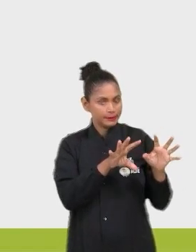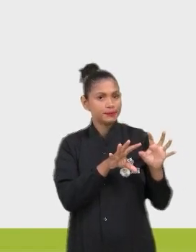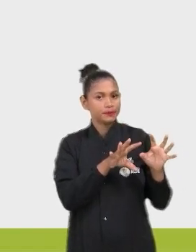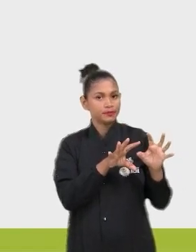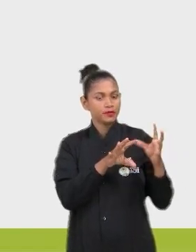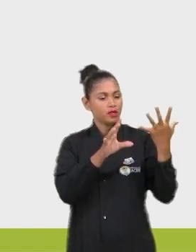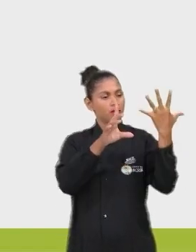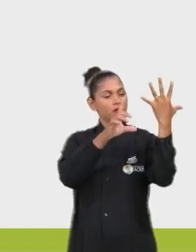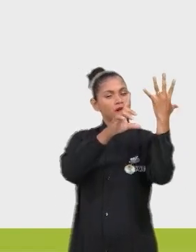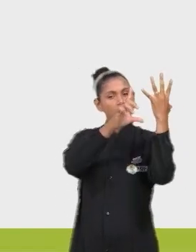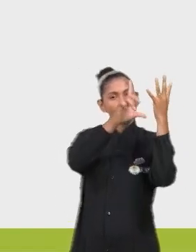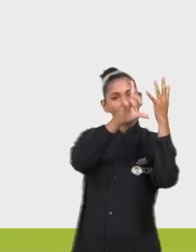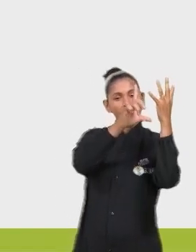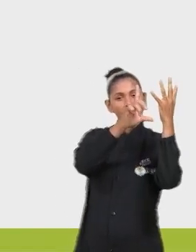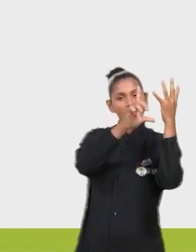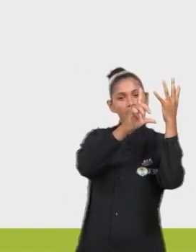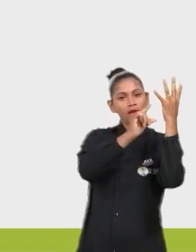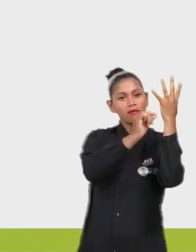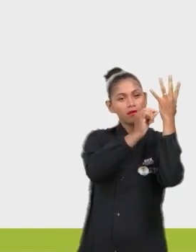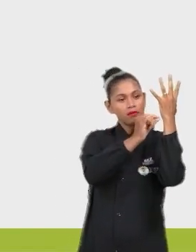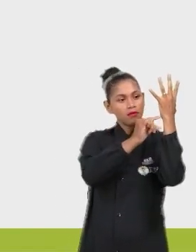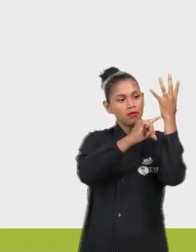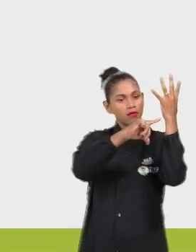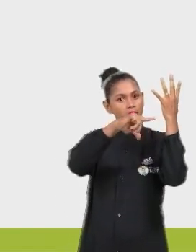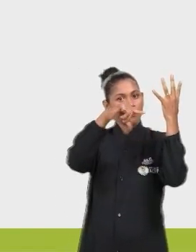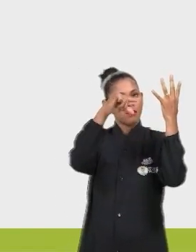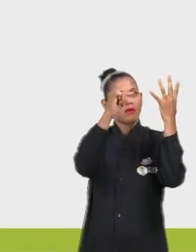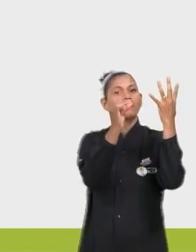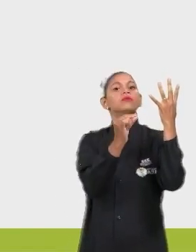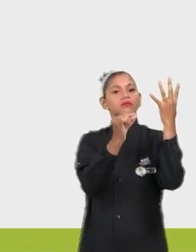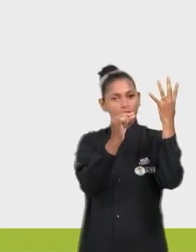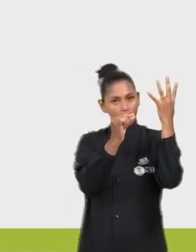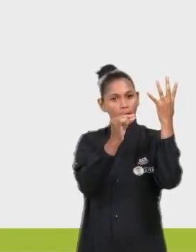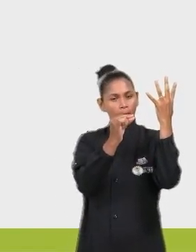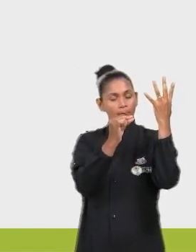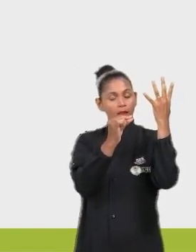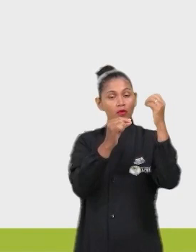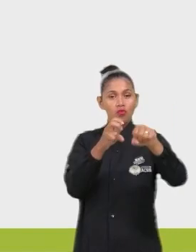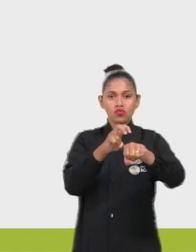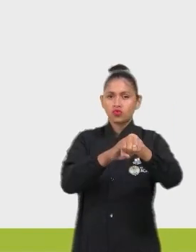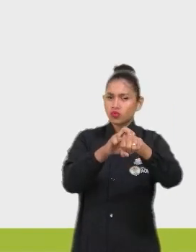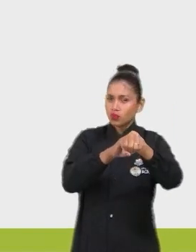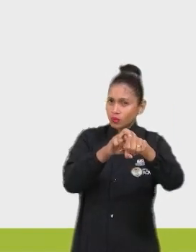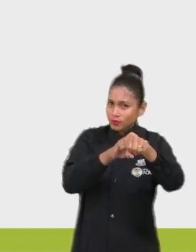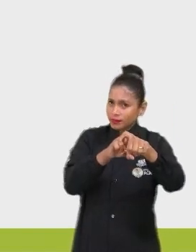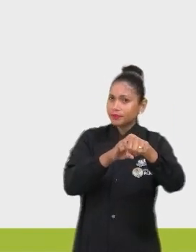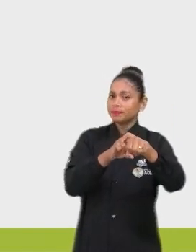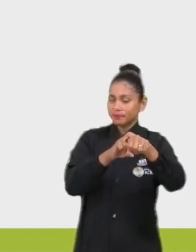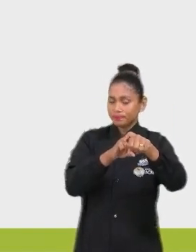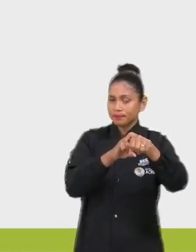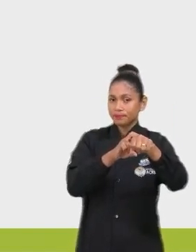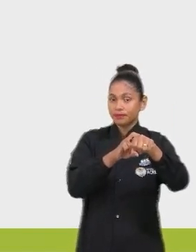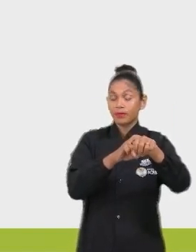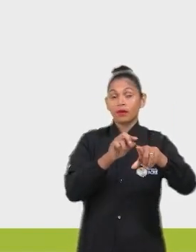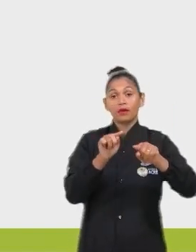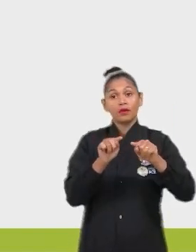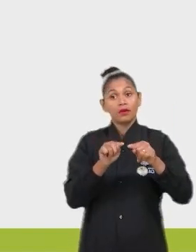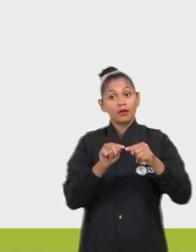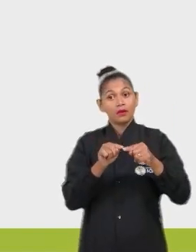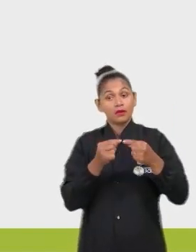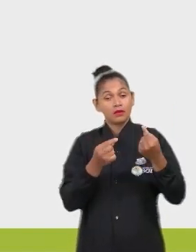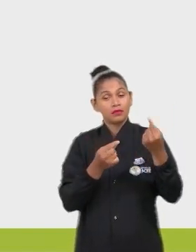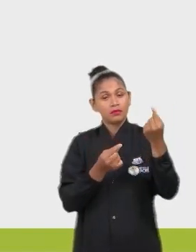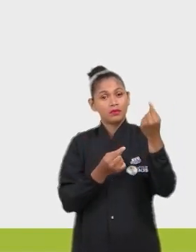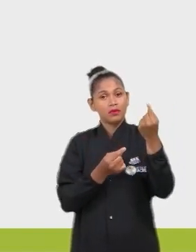nas folhas ou então acontece nas partes verdes do vegetal. Mas nas células existe uma organela